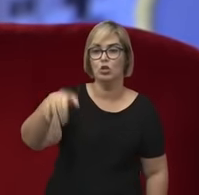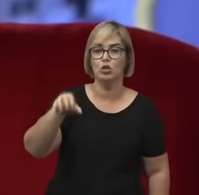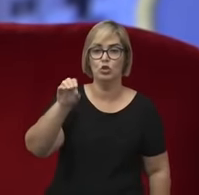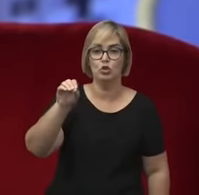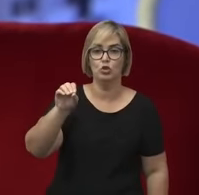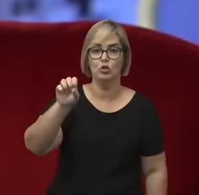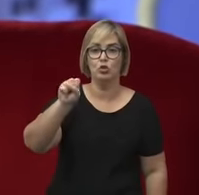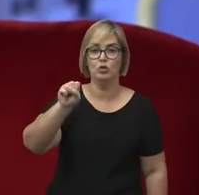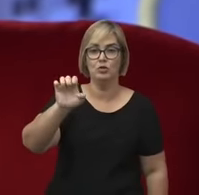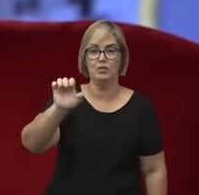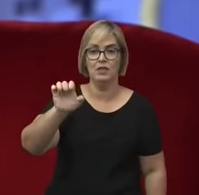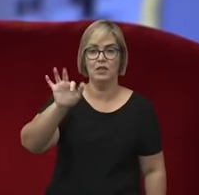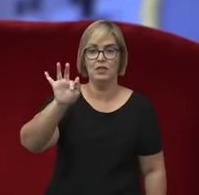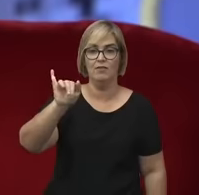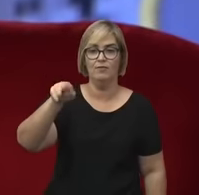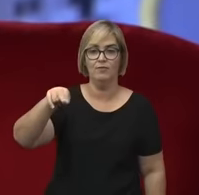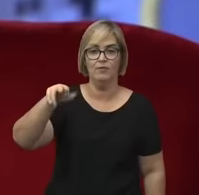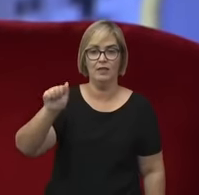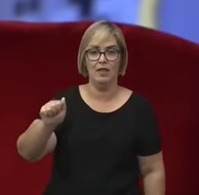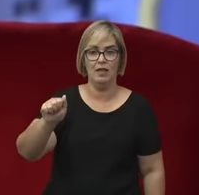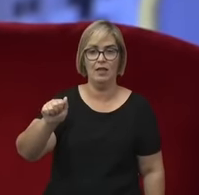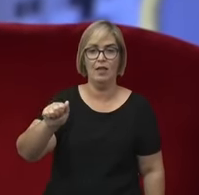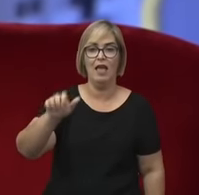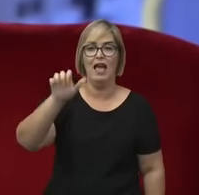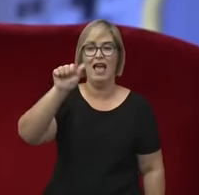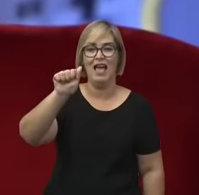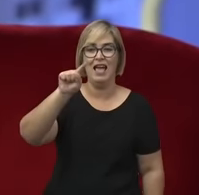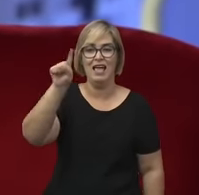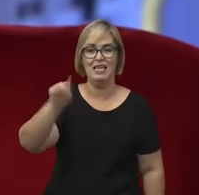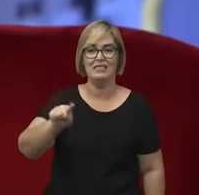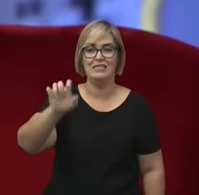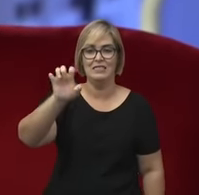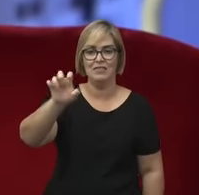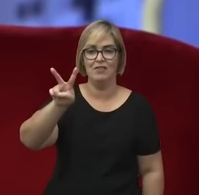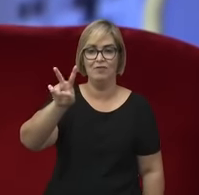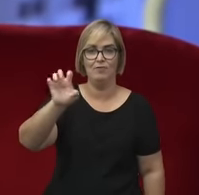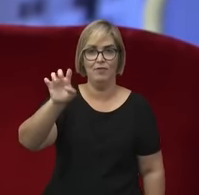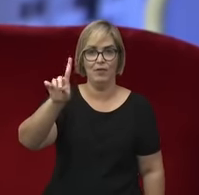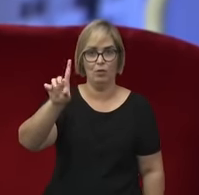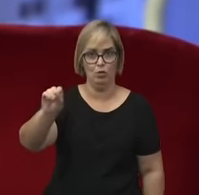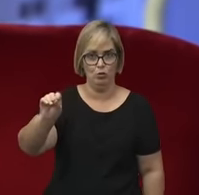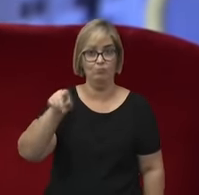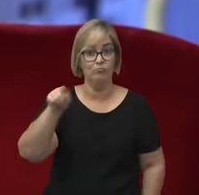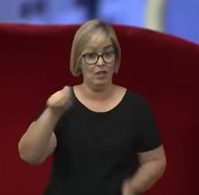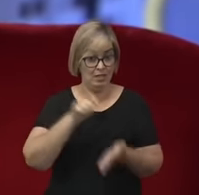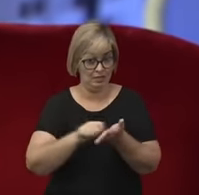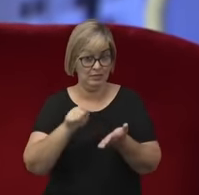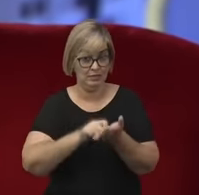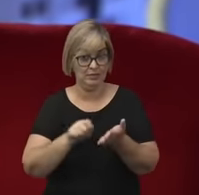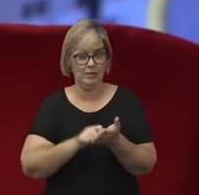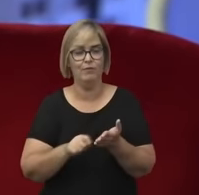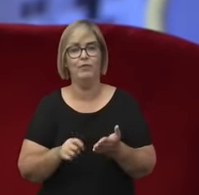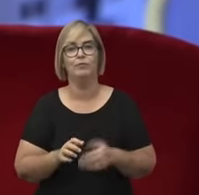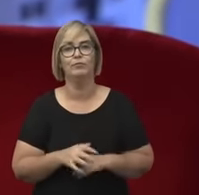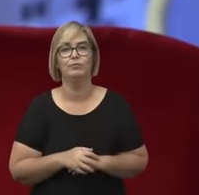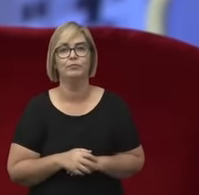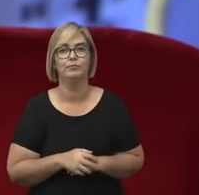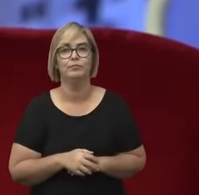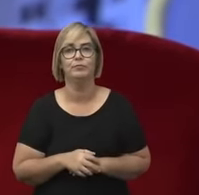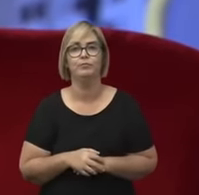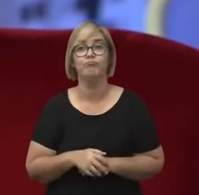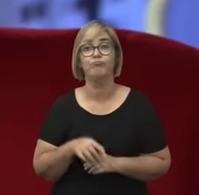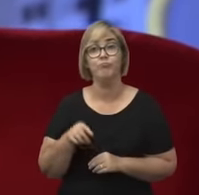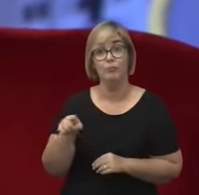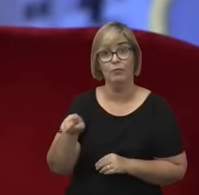Álvares de Azevedo? Poeta ultra-romântico brasileiro. Ele escreveu A Lira dos 20 Anos. É um autor bastante